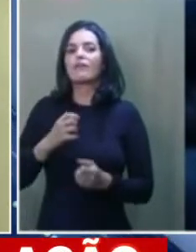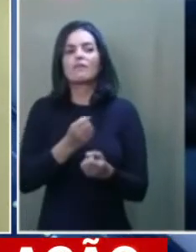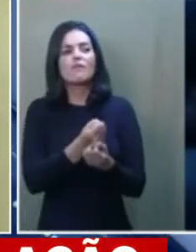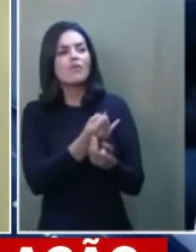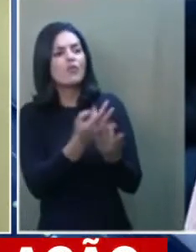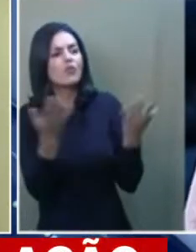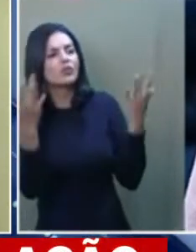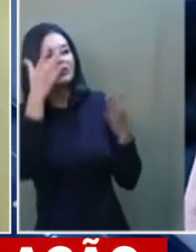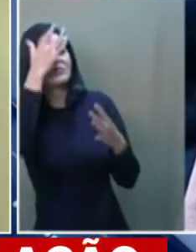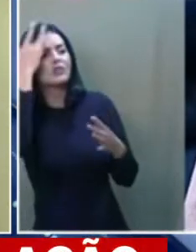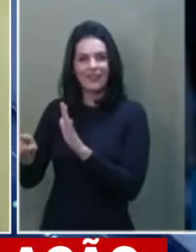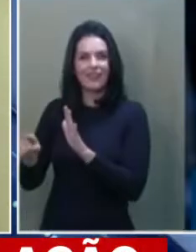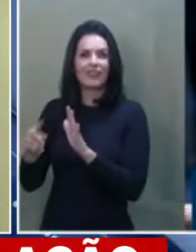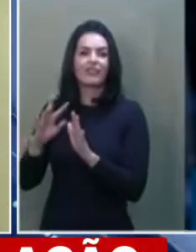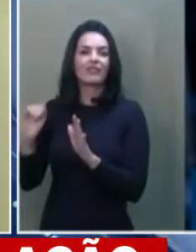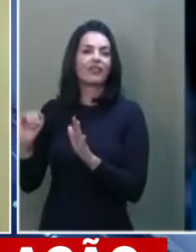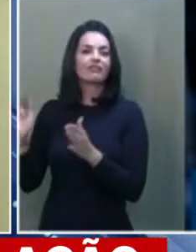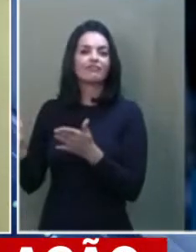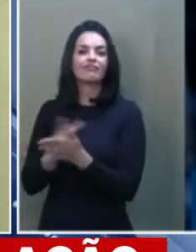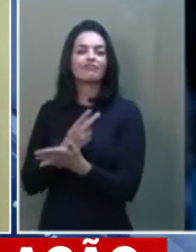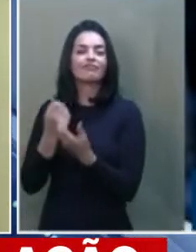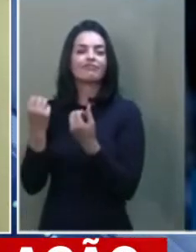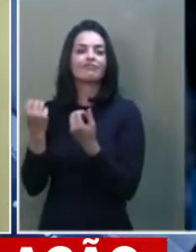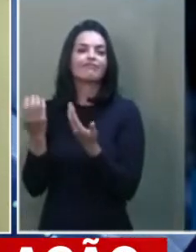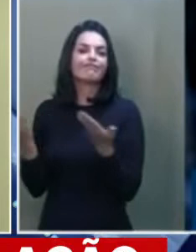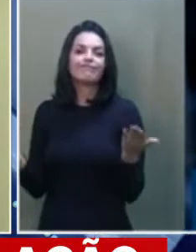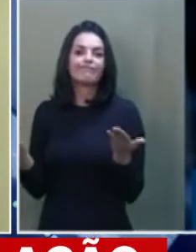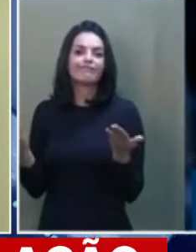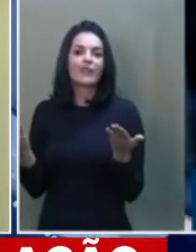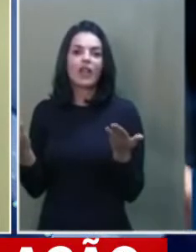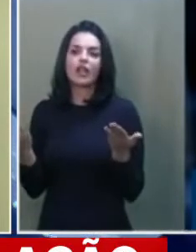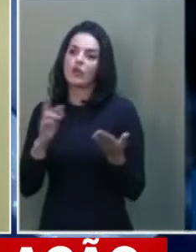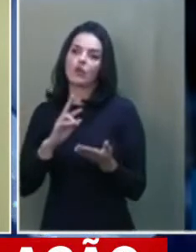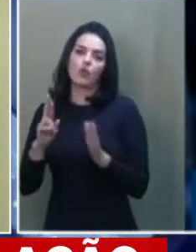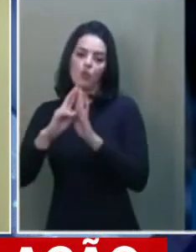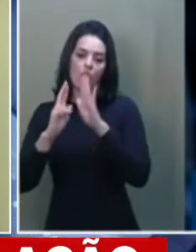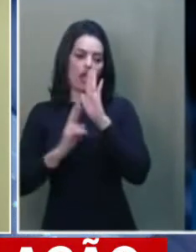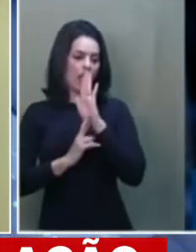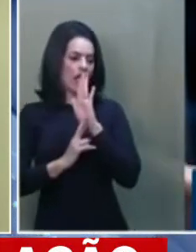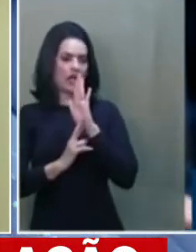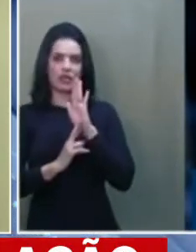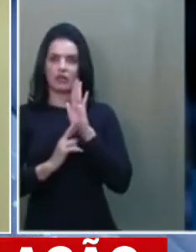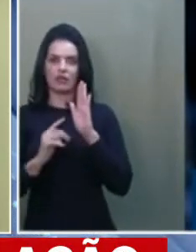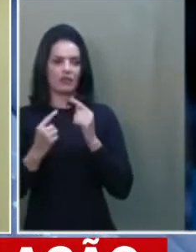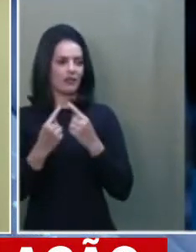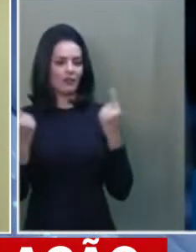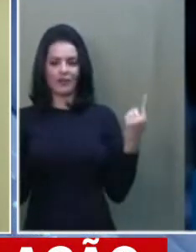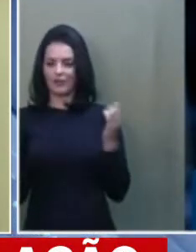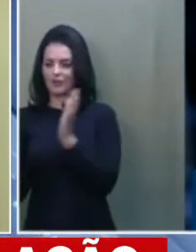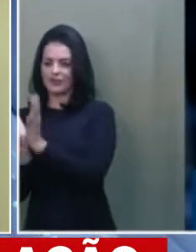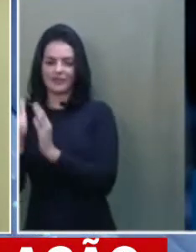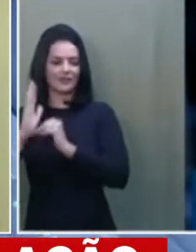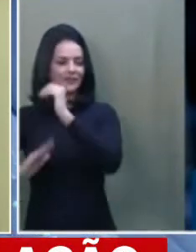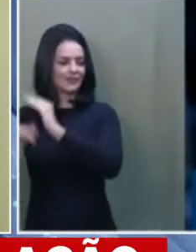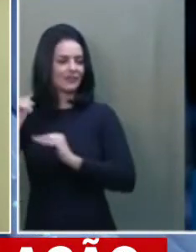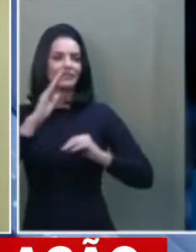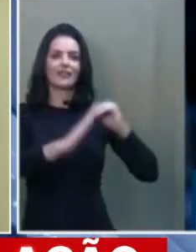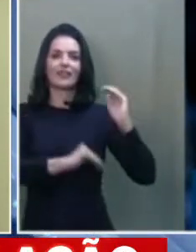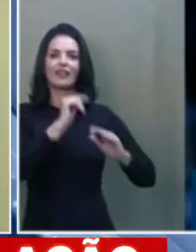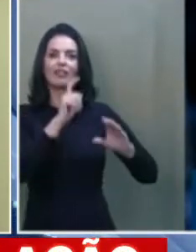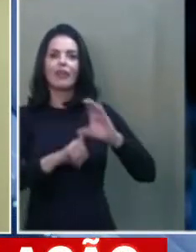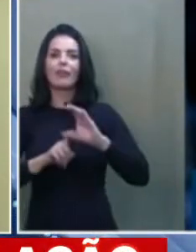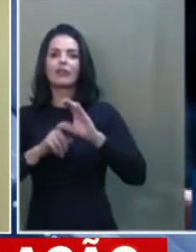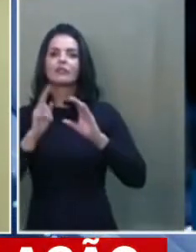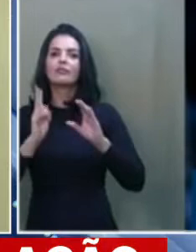Faz sentido do ponto de vista exclusivo do que está se atendendo na PEC. Nós conseguimos, inclusive,